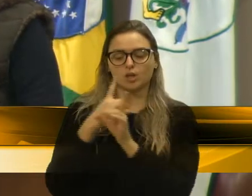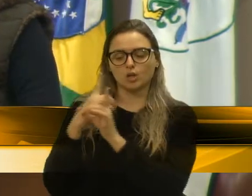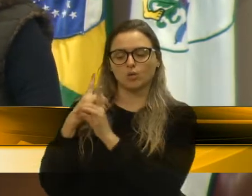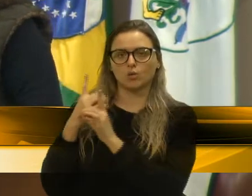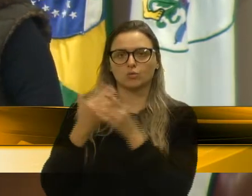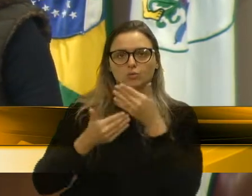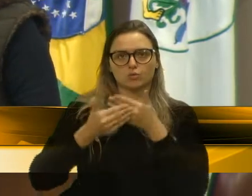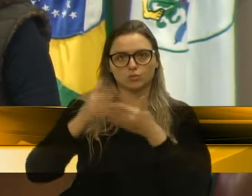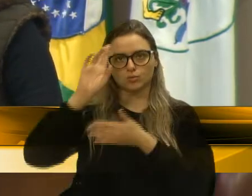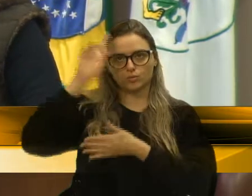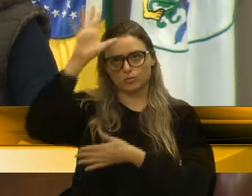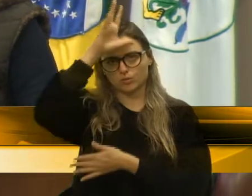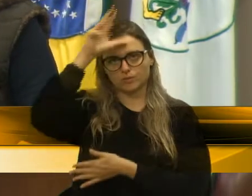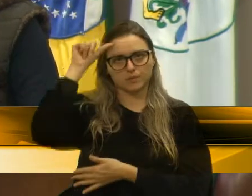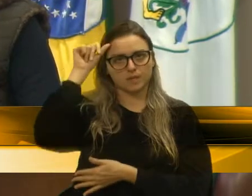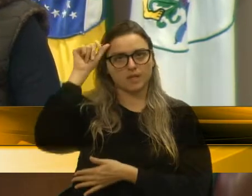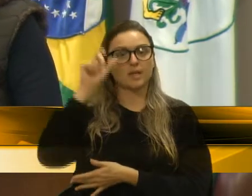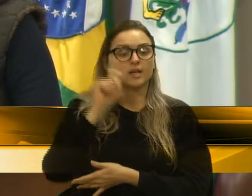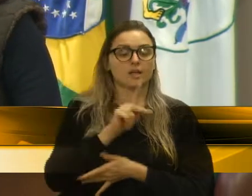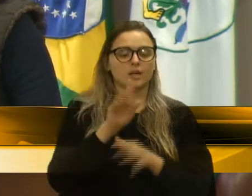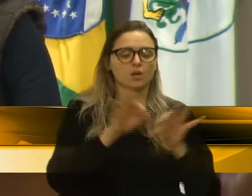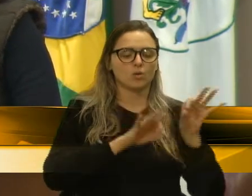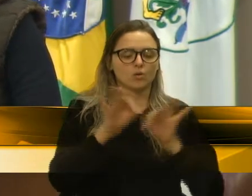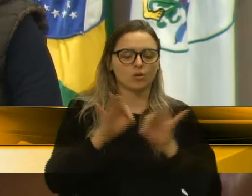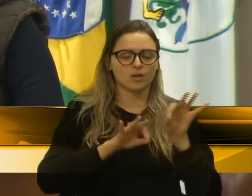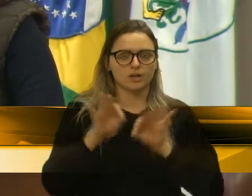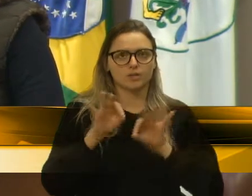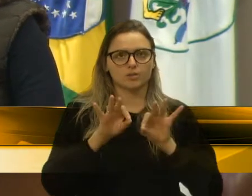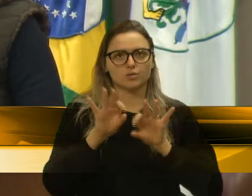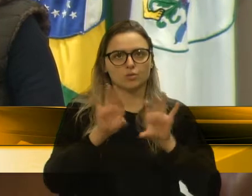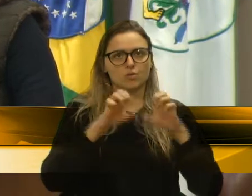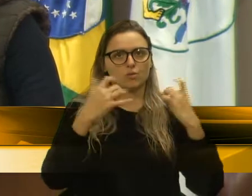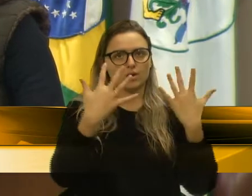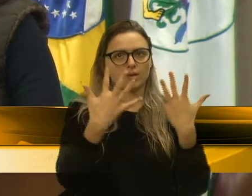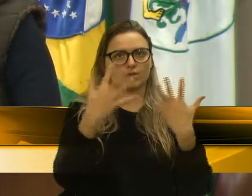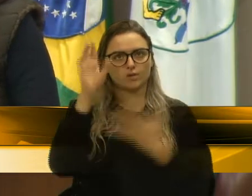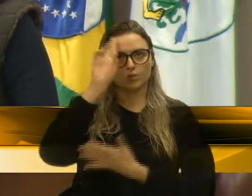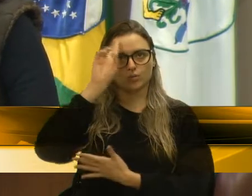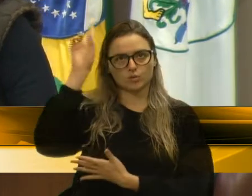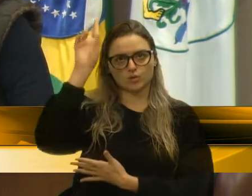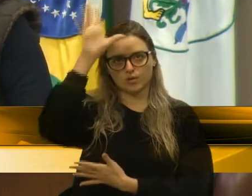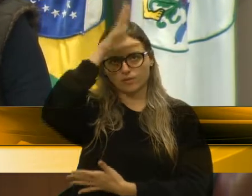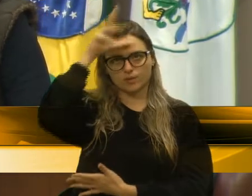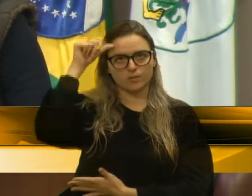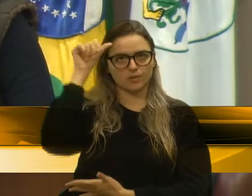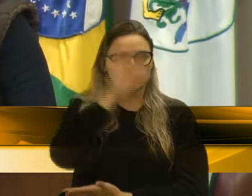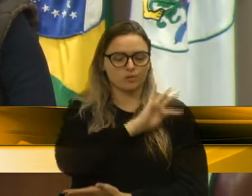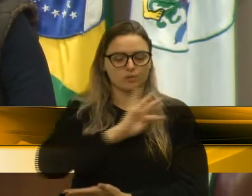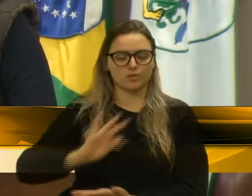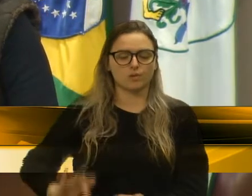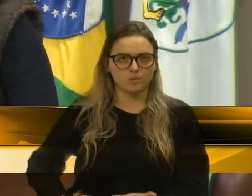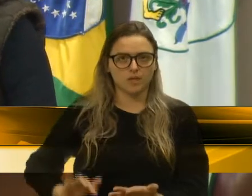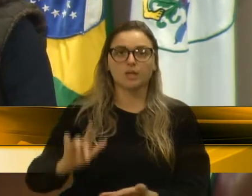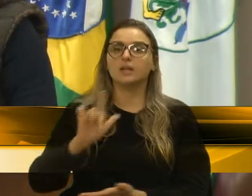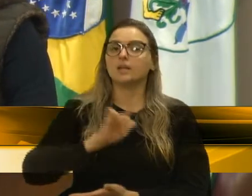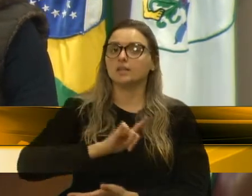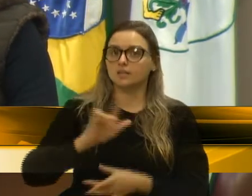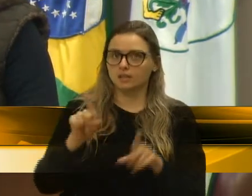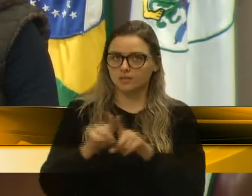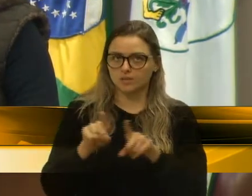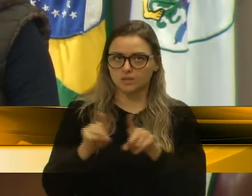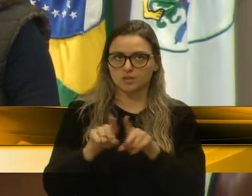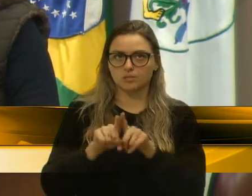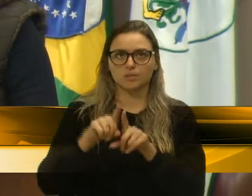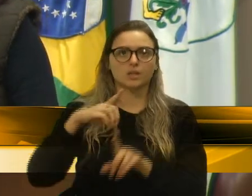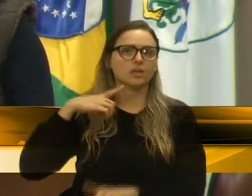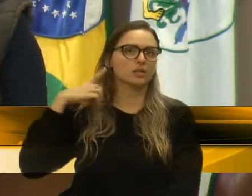quem esteve conduzindo este encontro foi o prefeito de Farropilha. Tivemos também a presença da